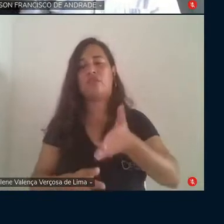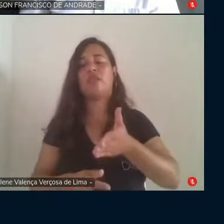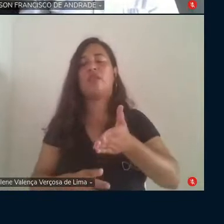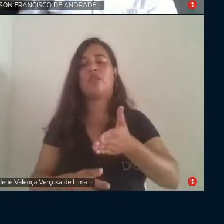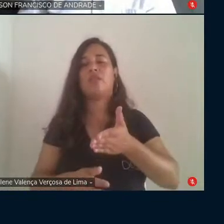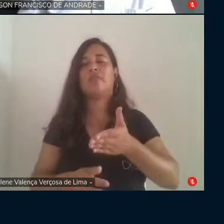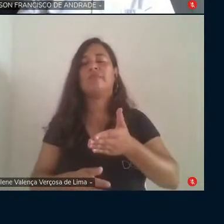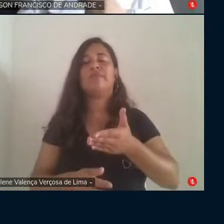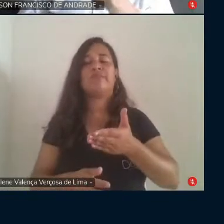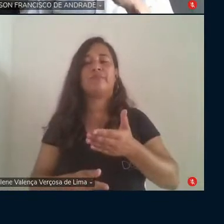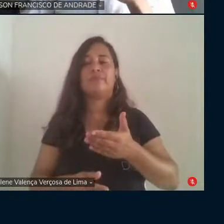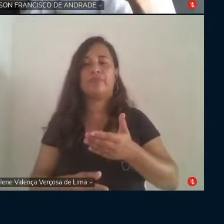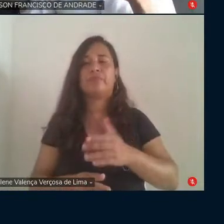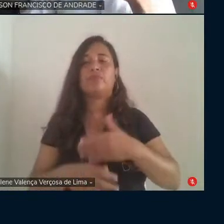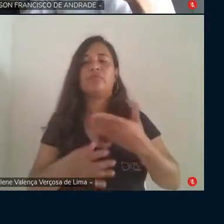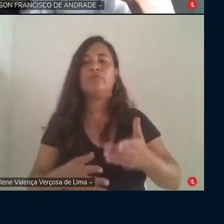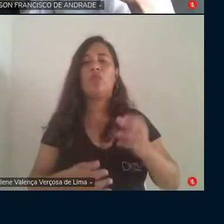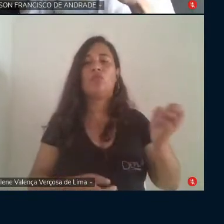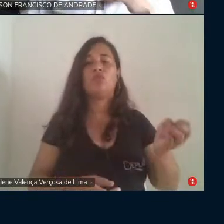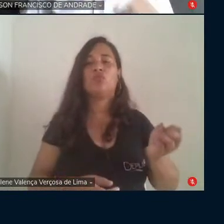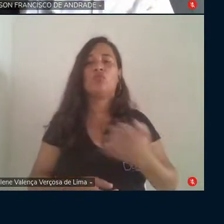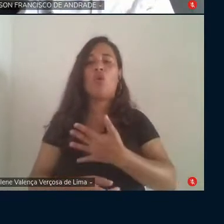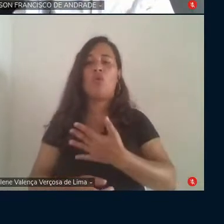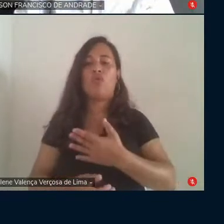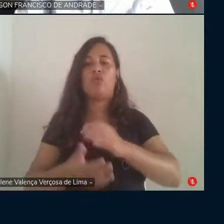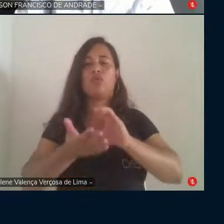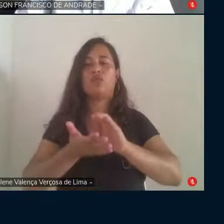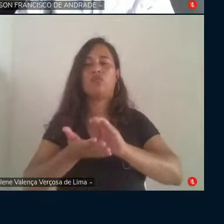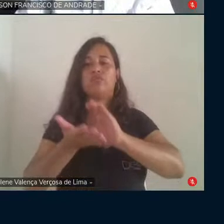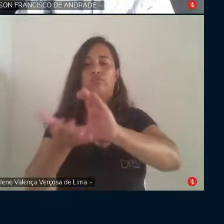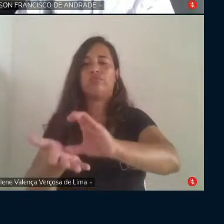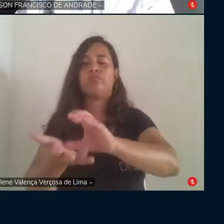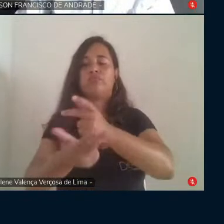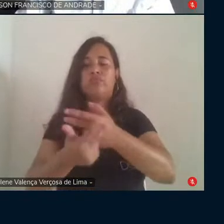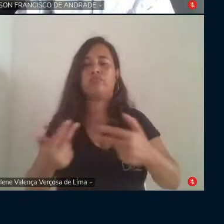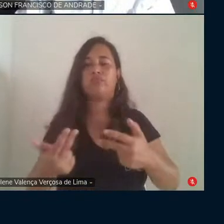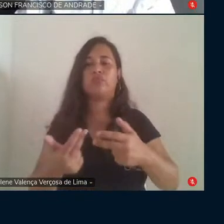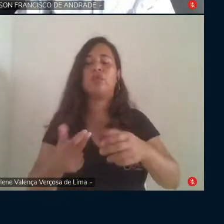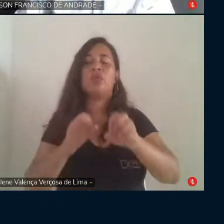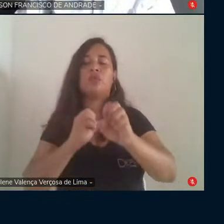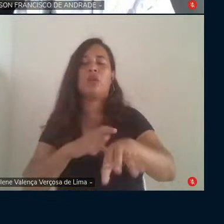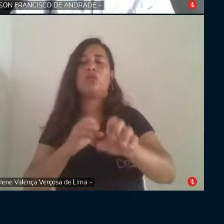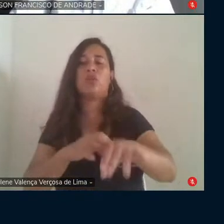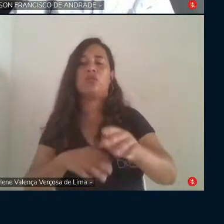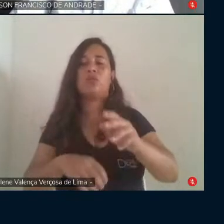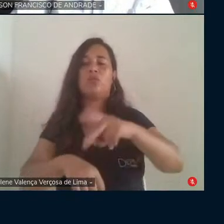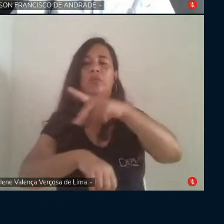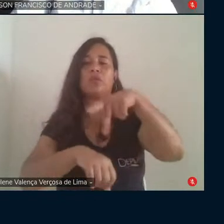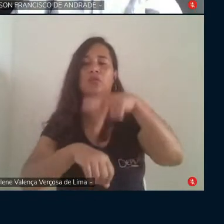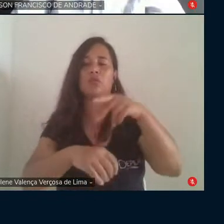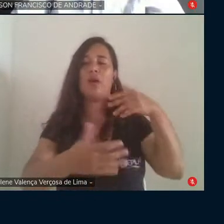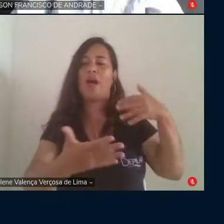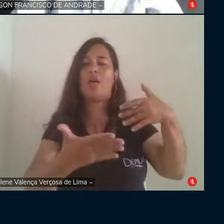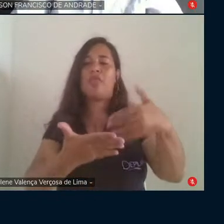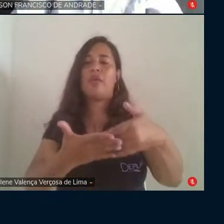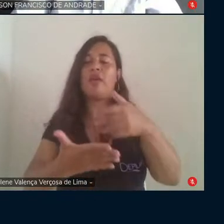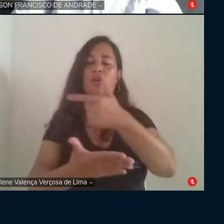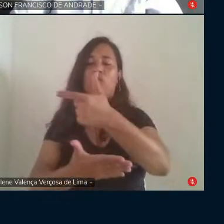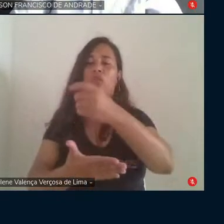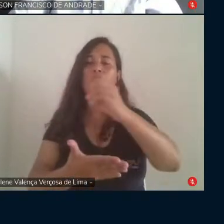novos financiamentos, novos recursos para educação em nosso país até 2036.